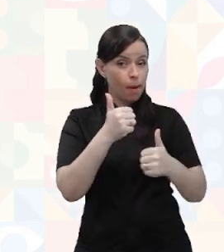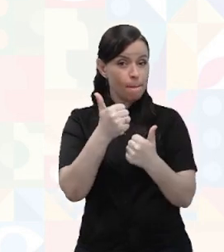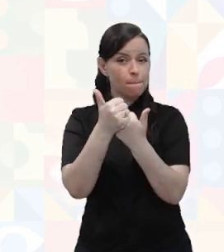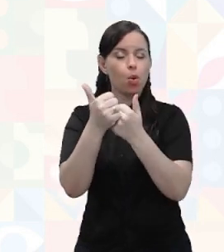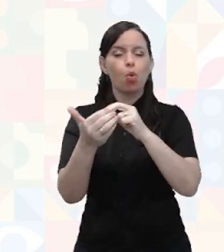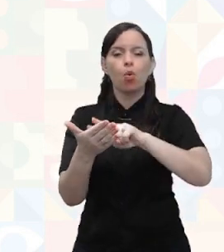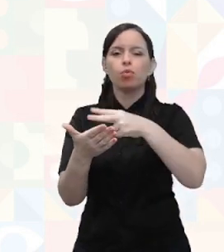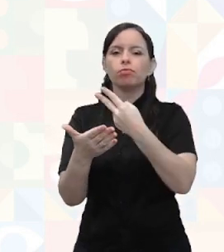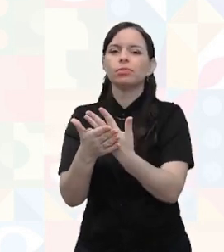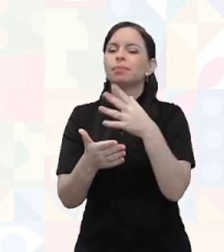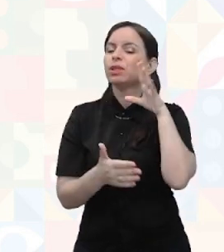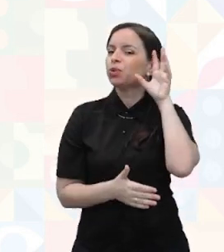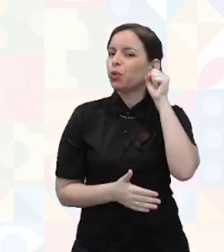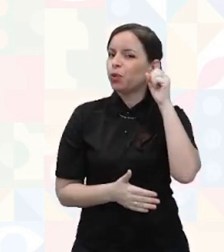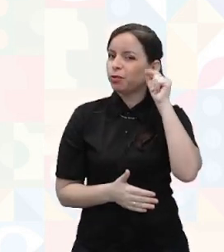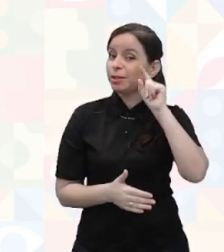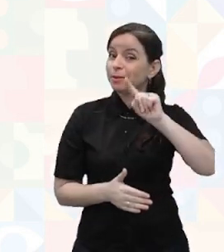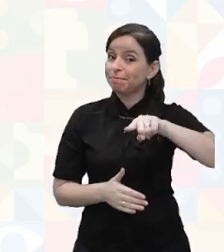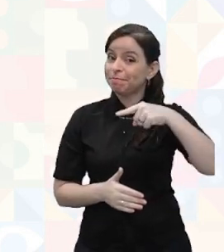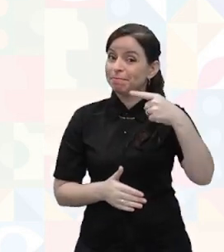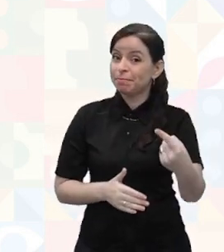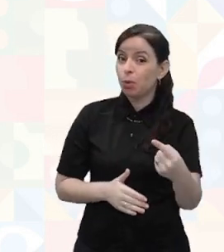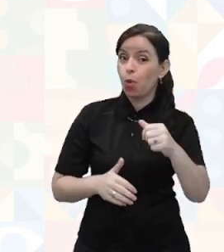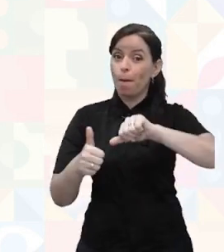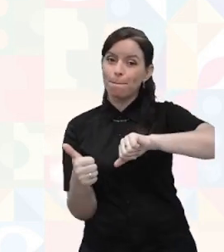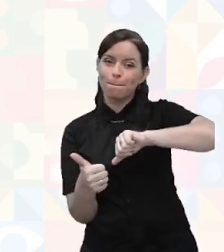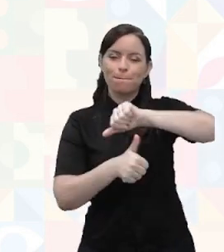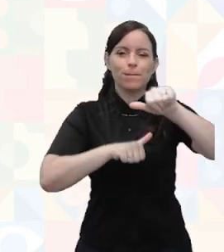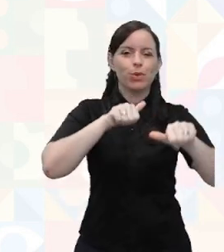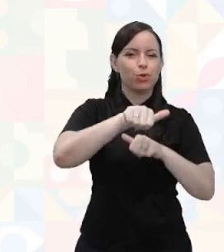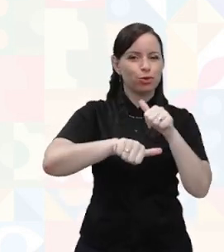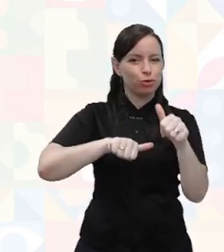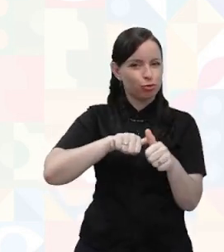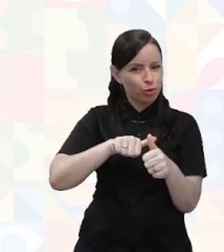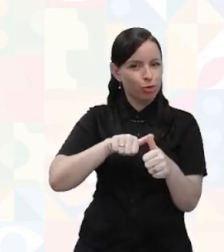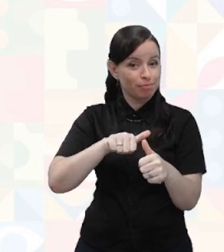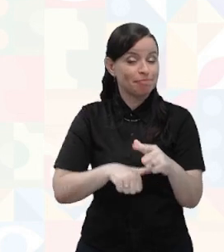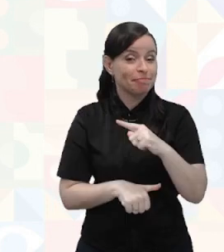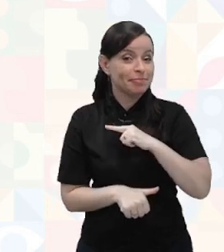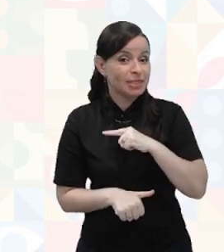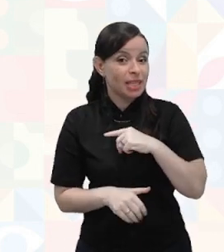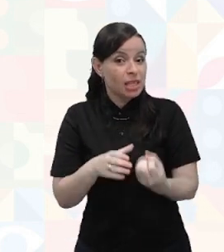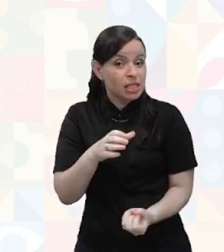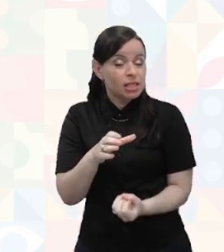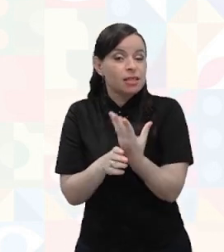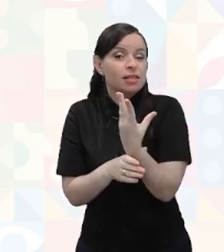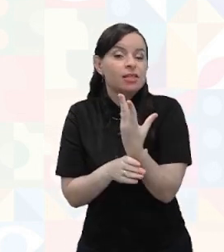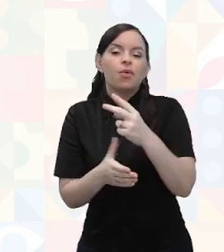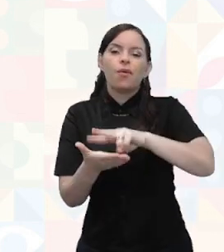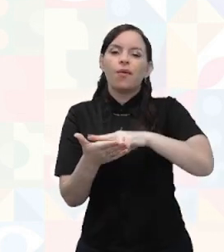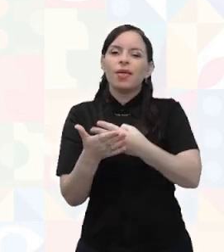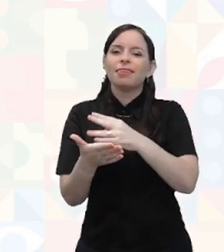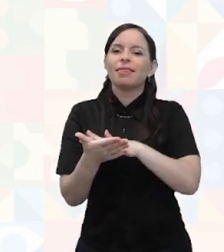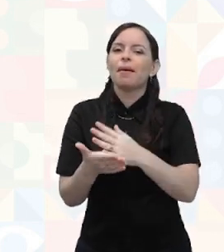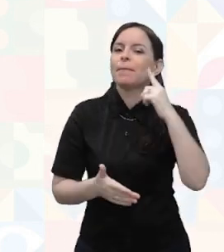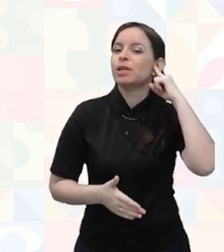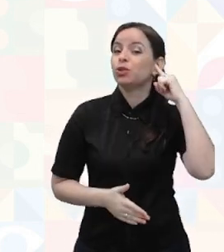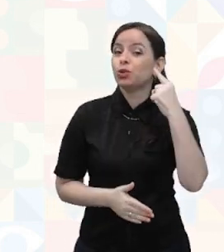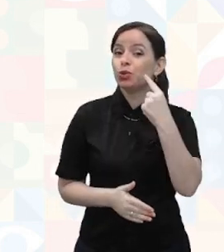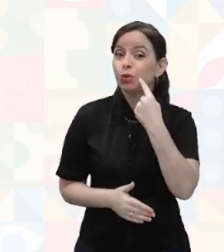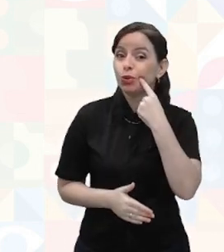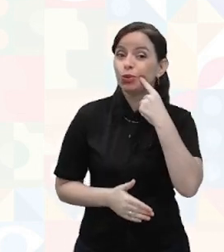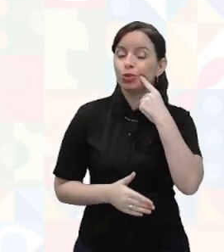E aí, com essa ascensão de também intérpretes surdos, eles também estão se aliando à Federação da